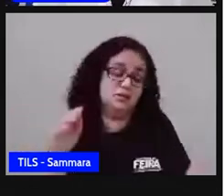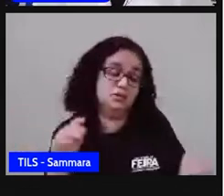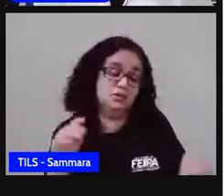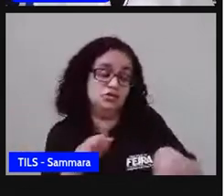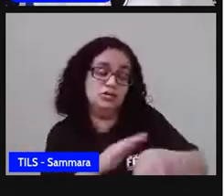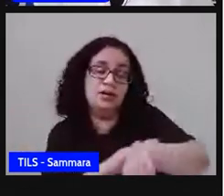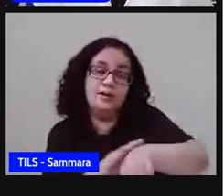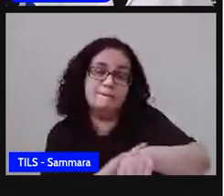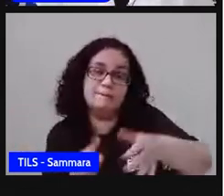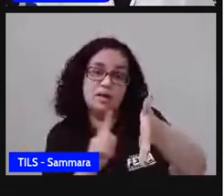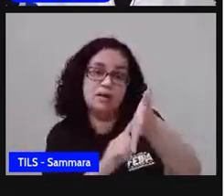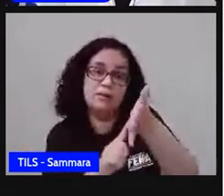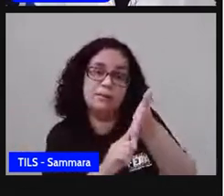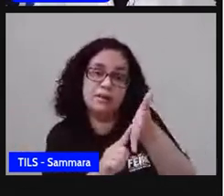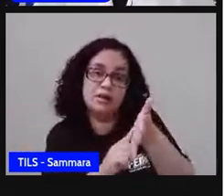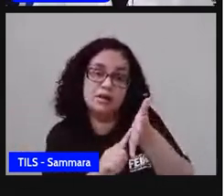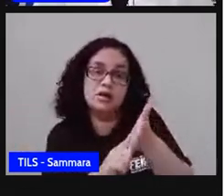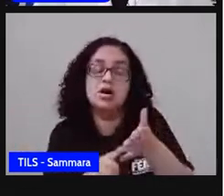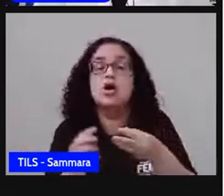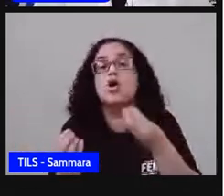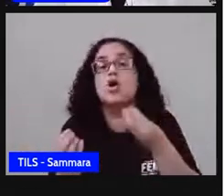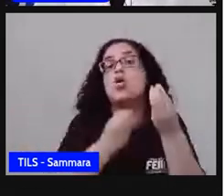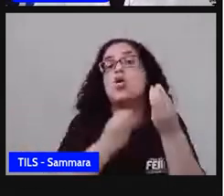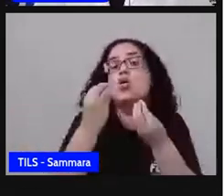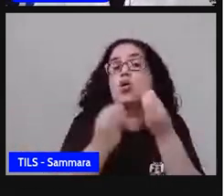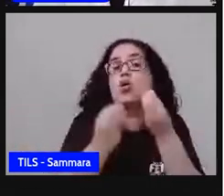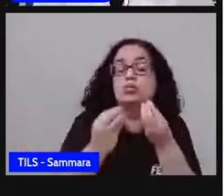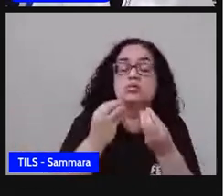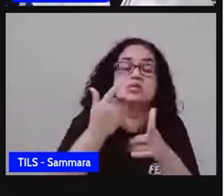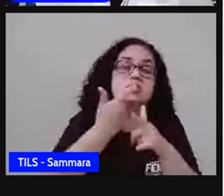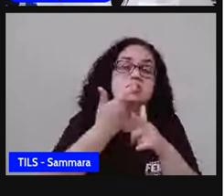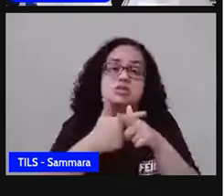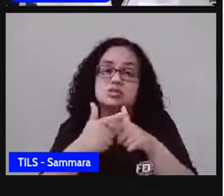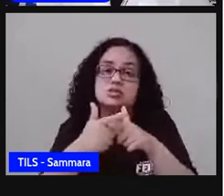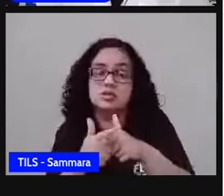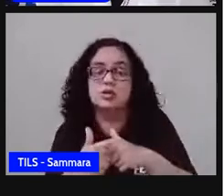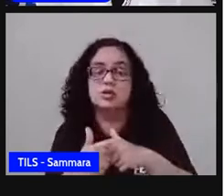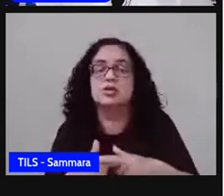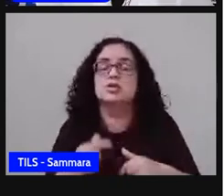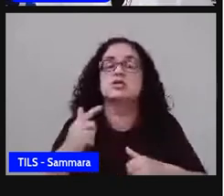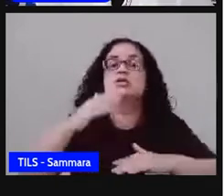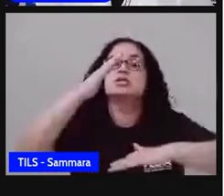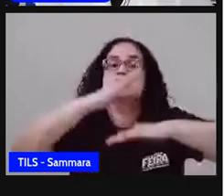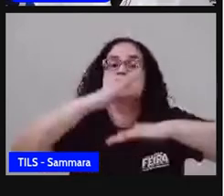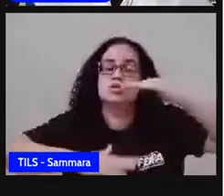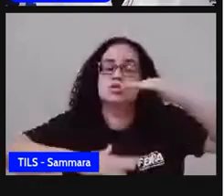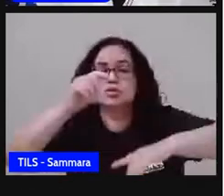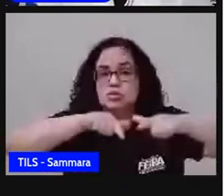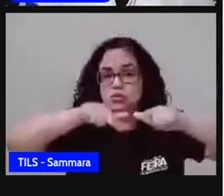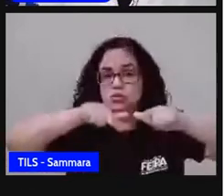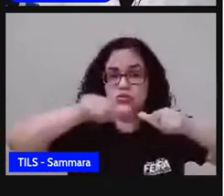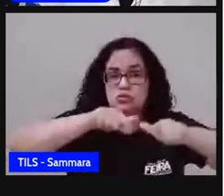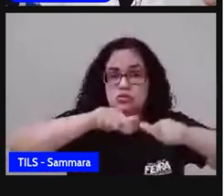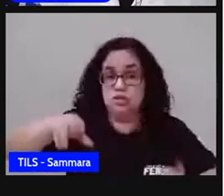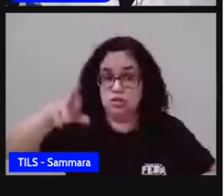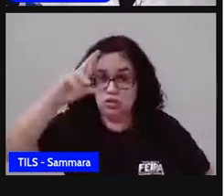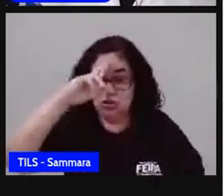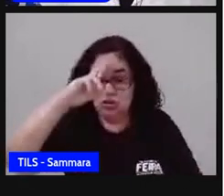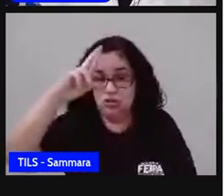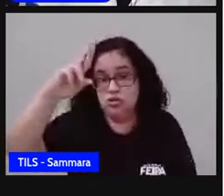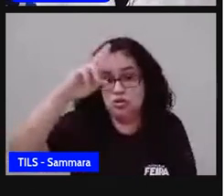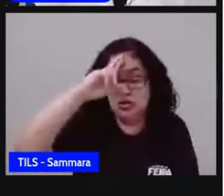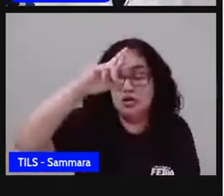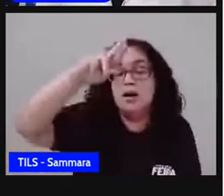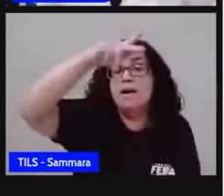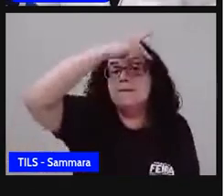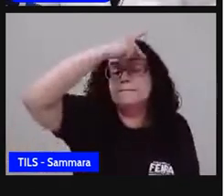branca? Como é que está sendo essa distribuição? Se os cargos ocupados são cargos de chefia onde